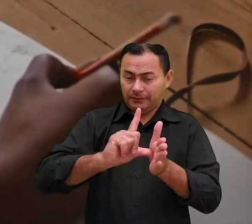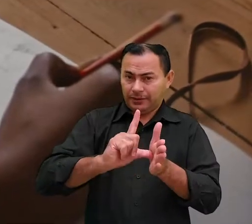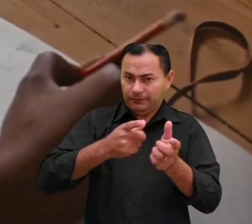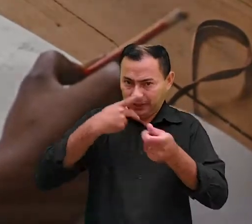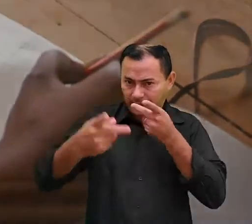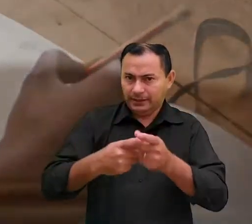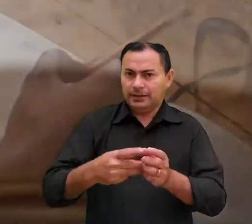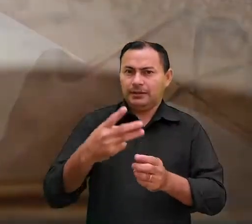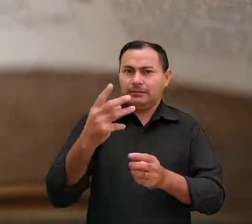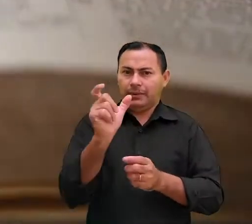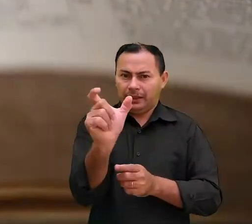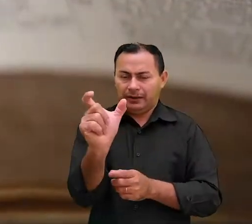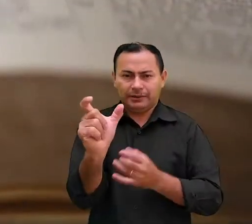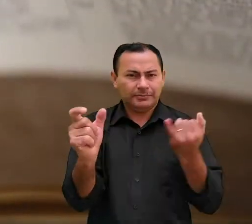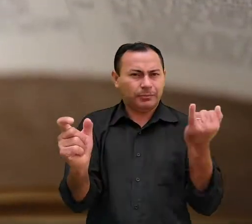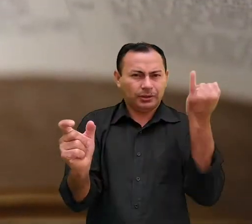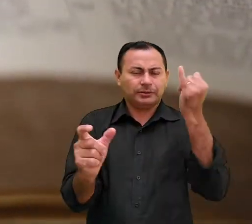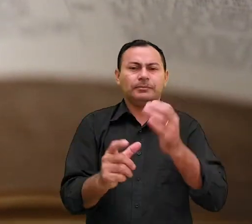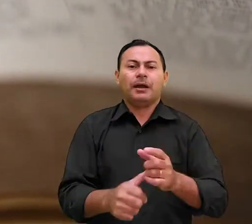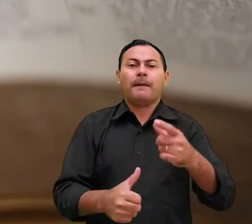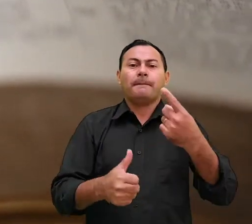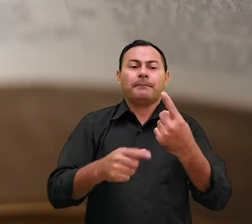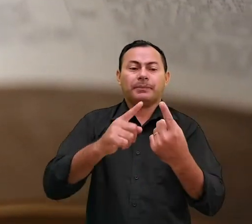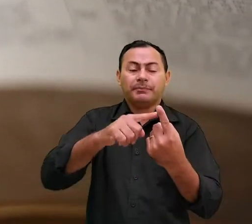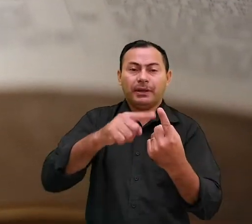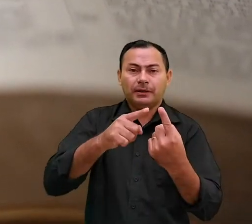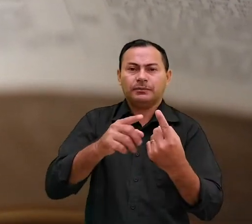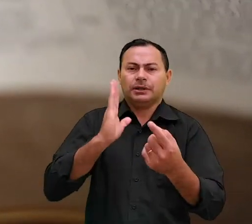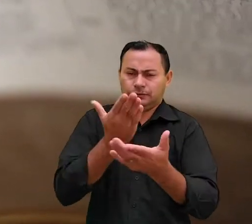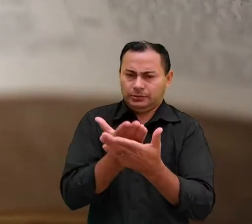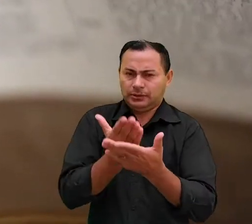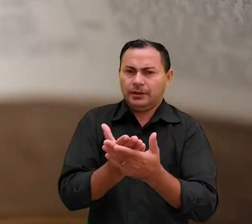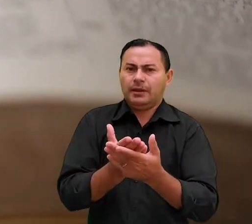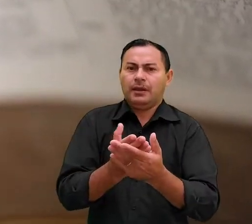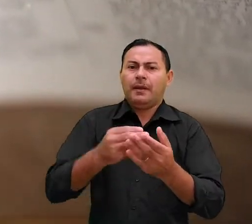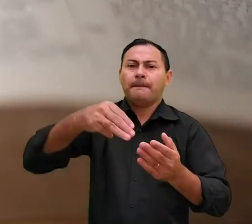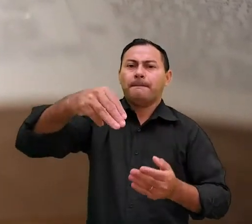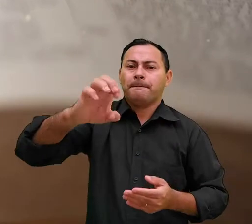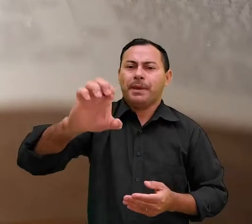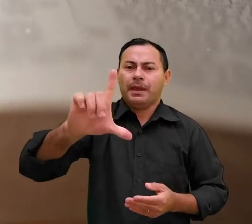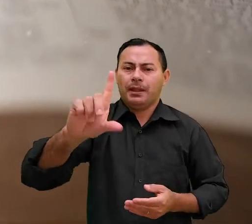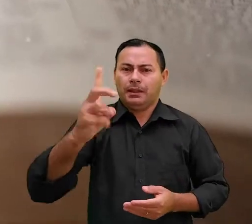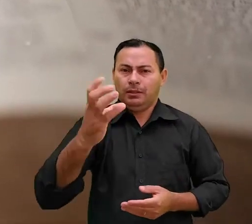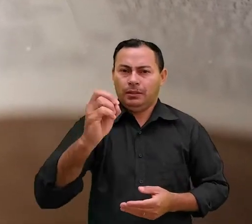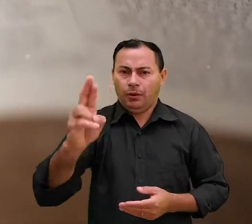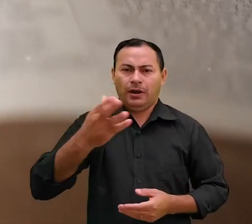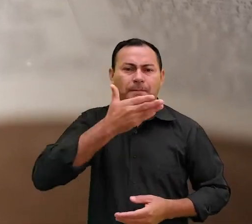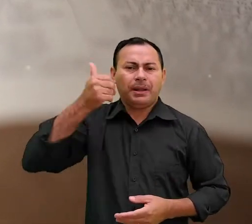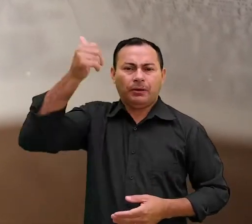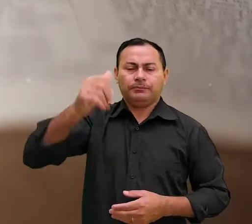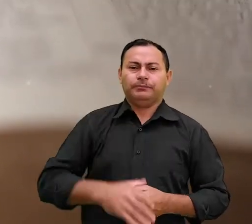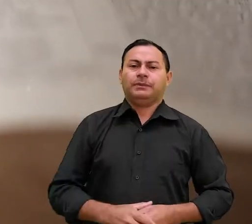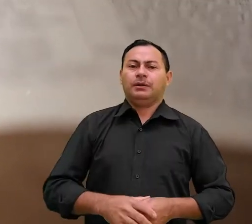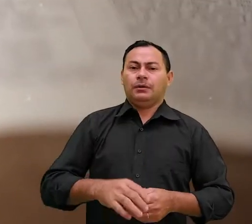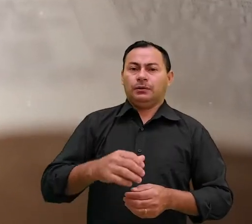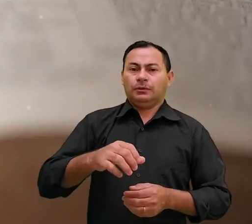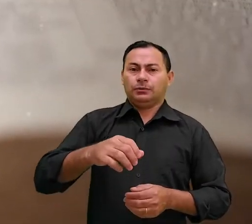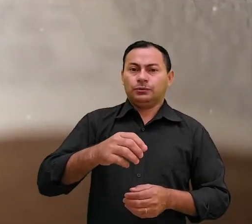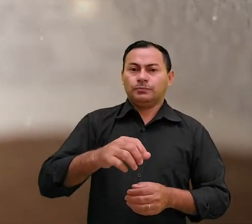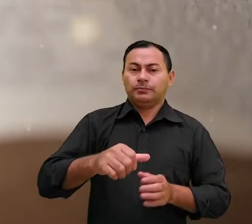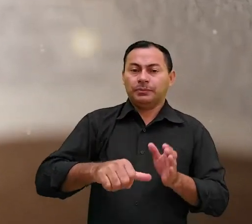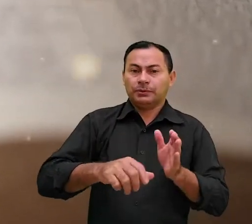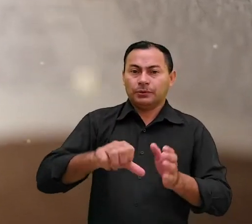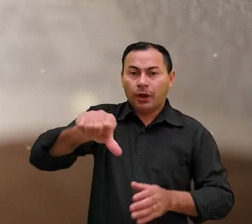que o ajudariam nesta tarefa. A primeira dela, nós já vimos, que é melhor. Nos nove primeiros